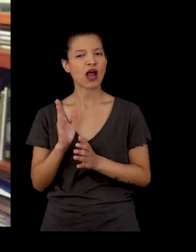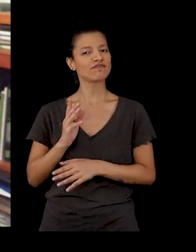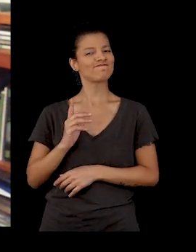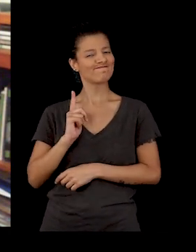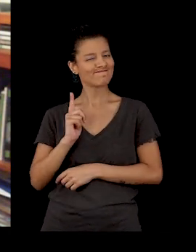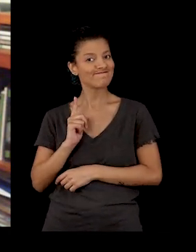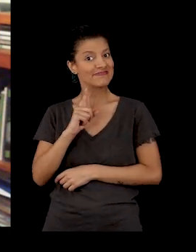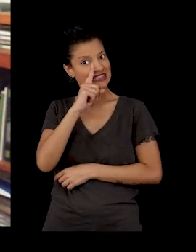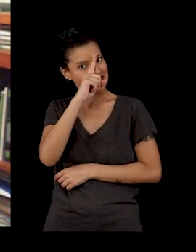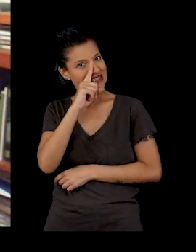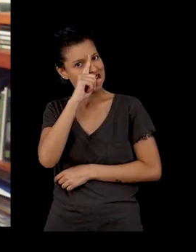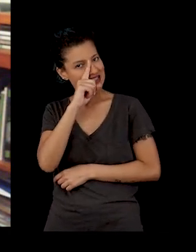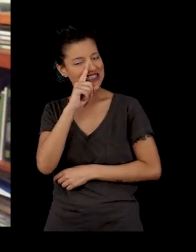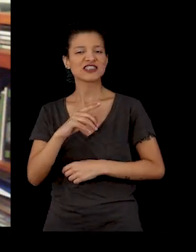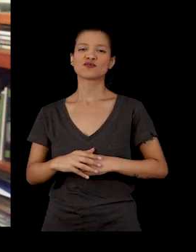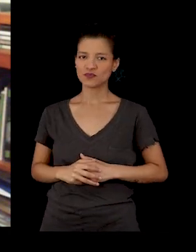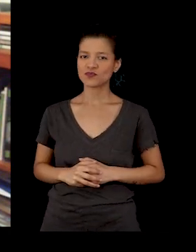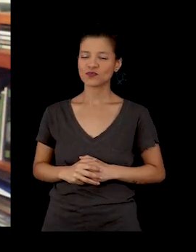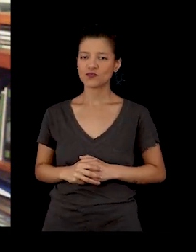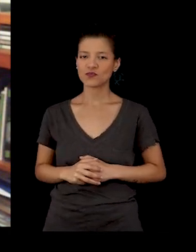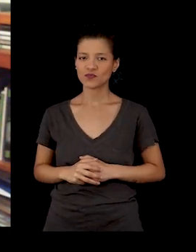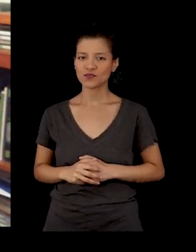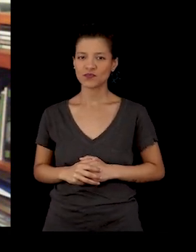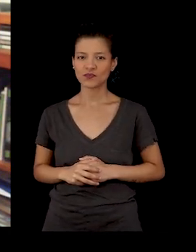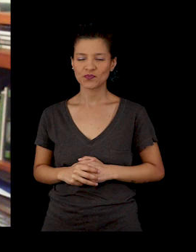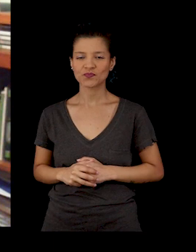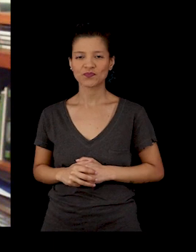E isso era um grande risco.